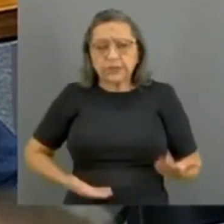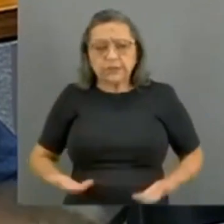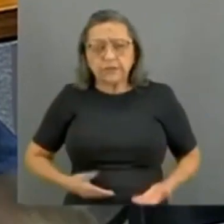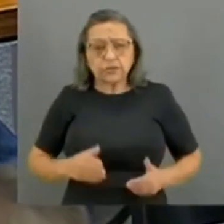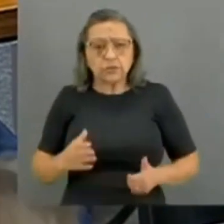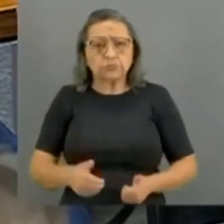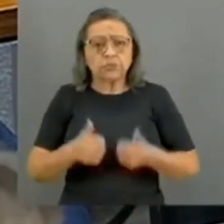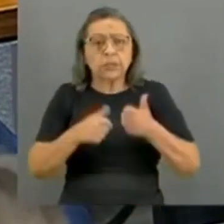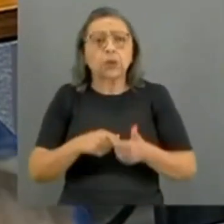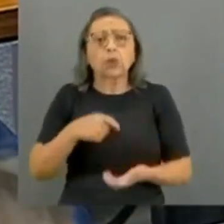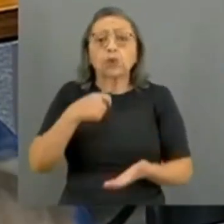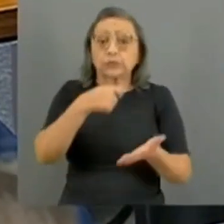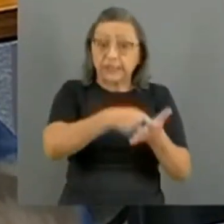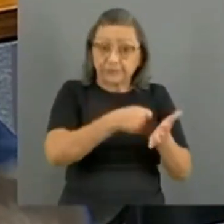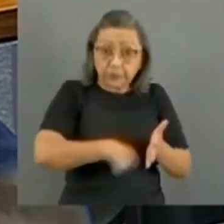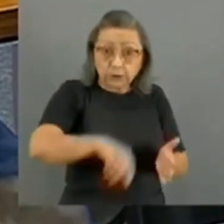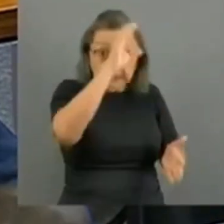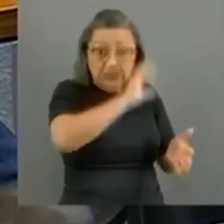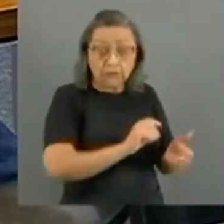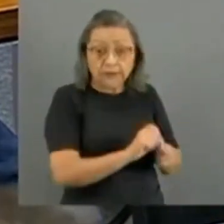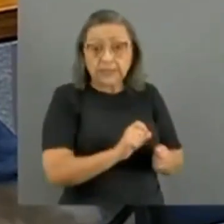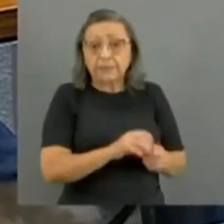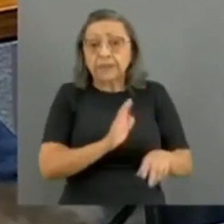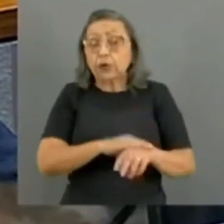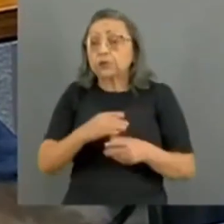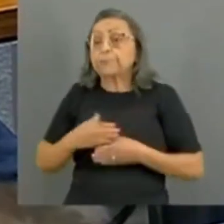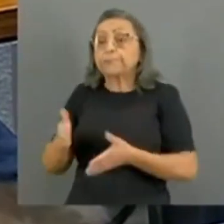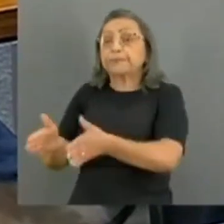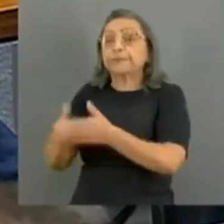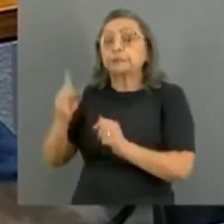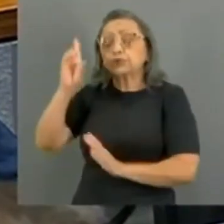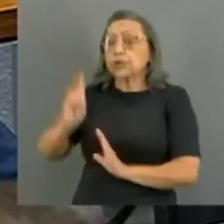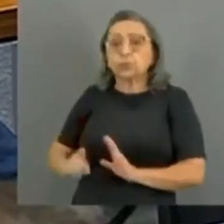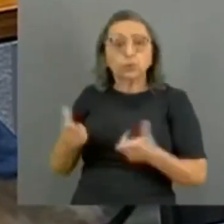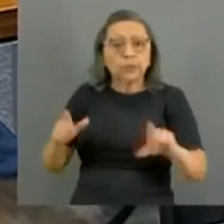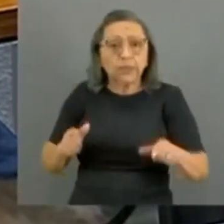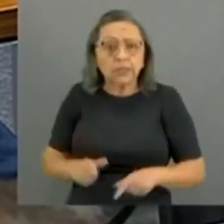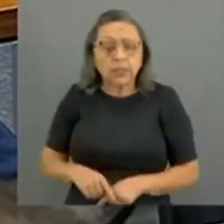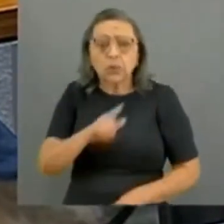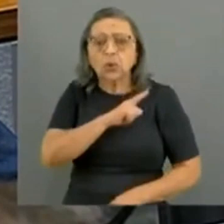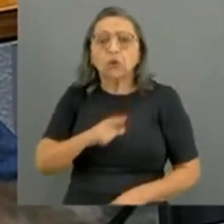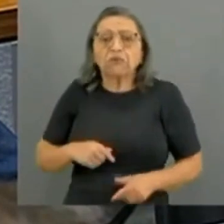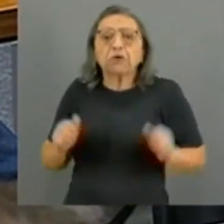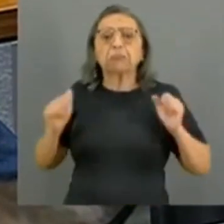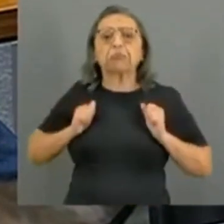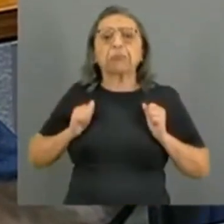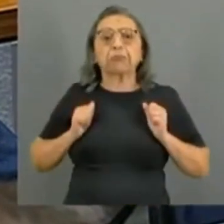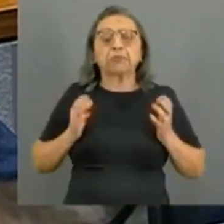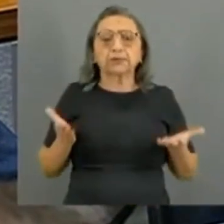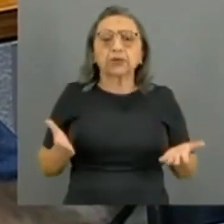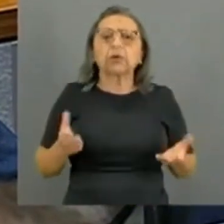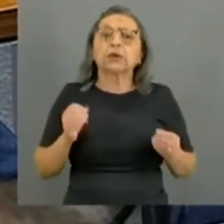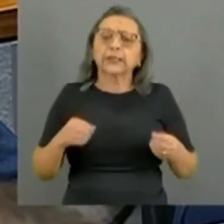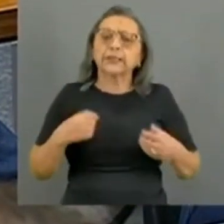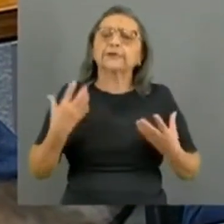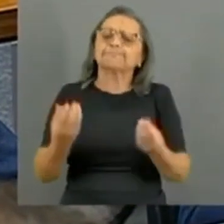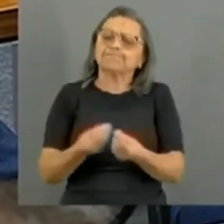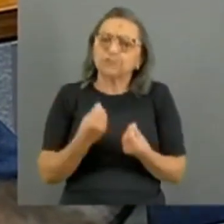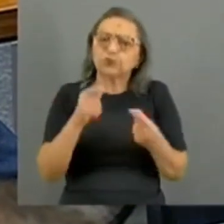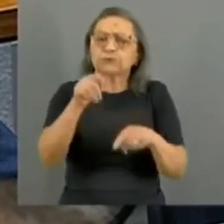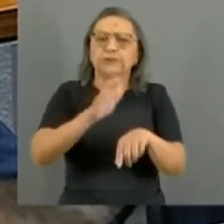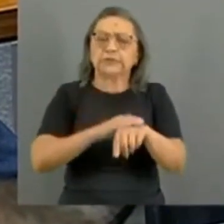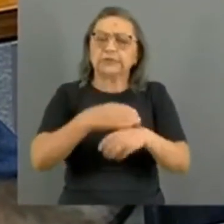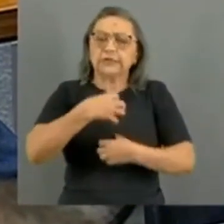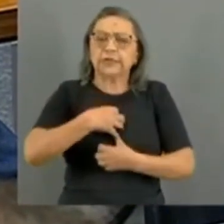quer dizer, o deveres ele faz, quando ele tem o direito dele, ele nunca tem o direito dele. E o governo nunca é penalizado para isso. Então, eu queria muito a sensibilidade da senhora,